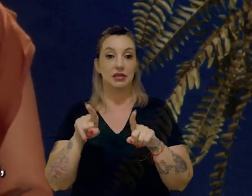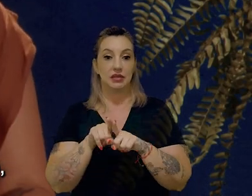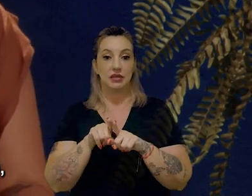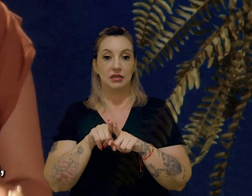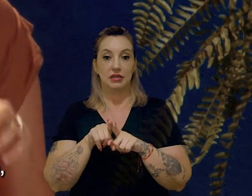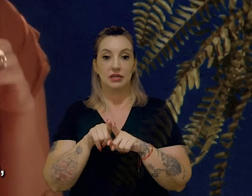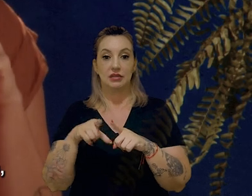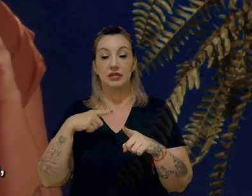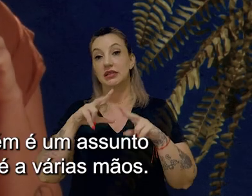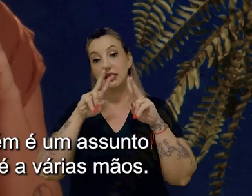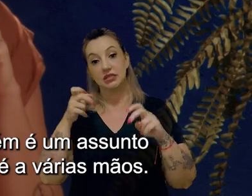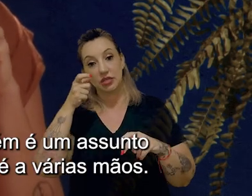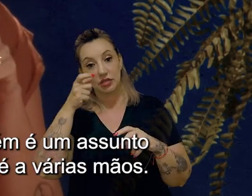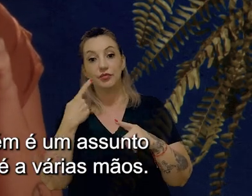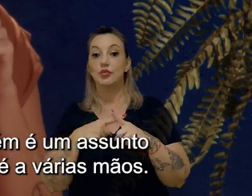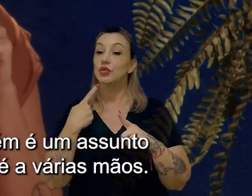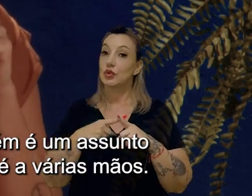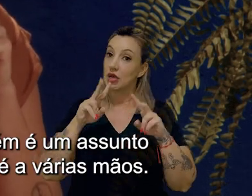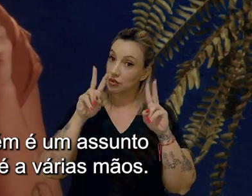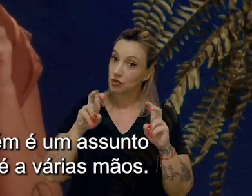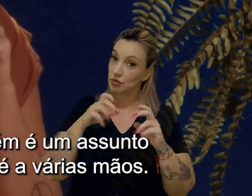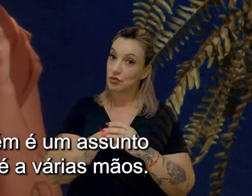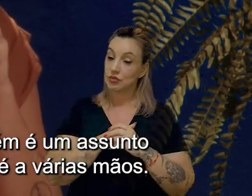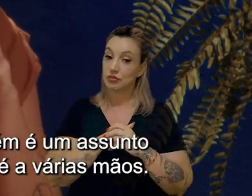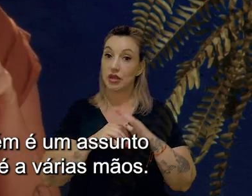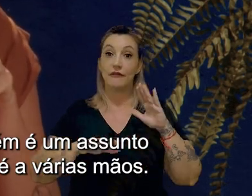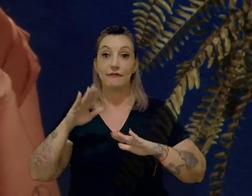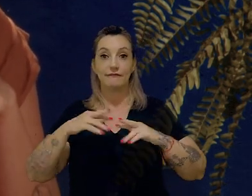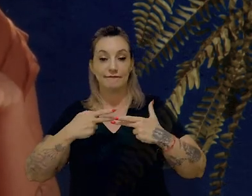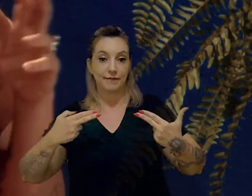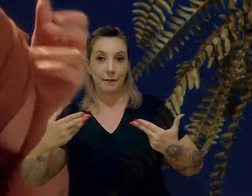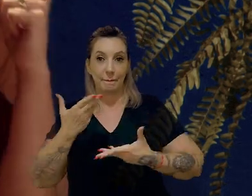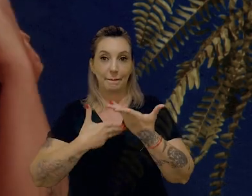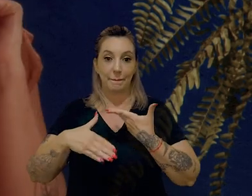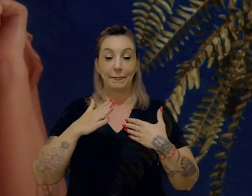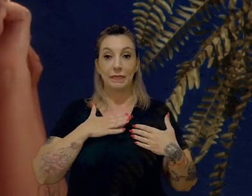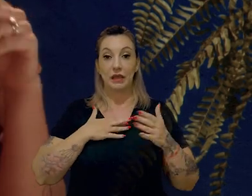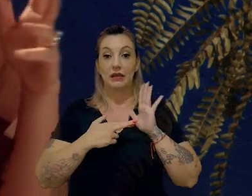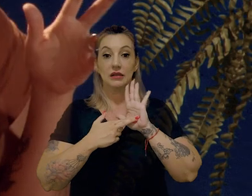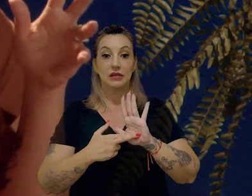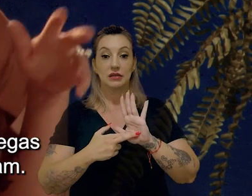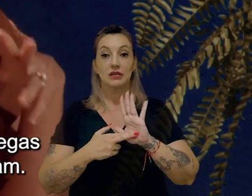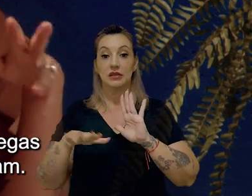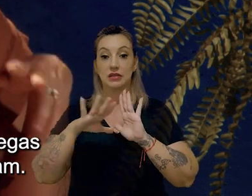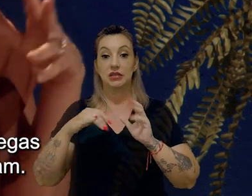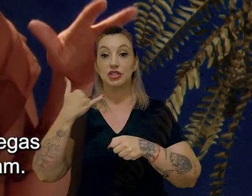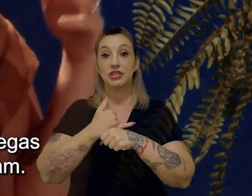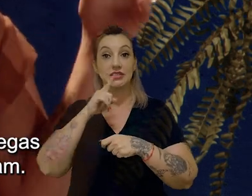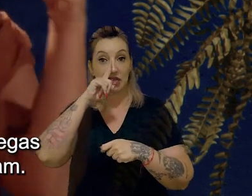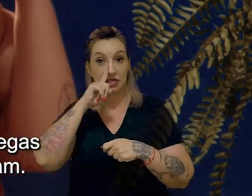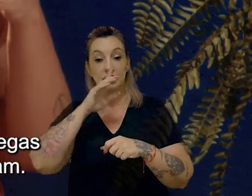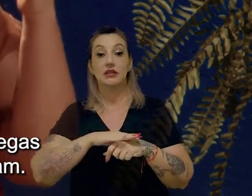E tem sido um assunto interessante, porque também é um assunto que é a várias mãos. Eu estou aqui representando como área de gestão de